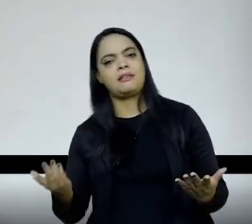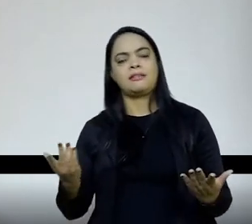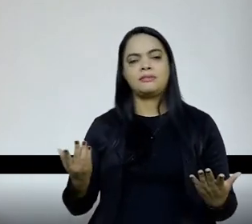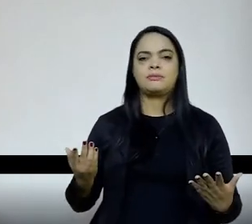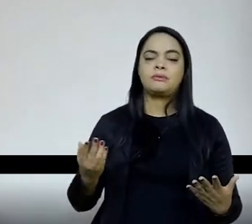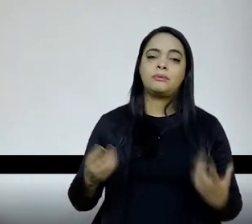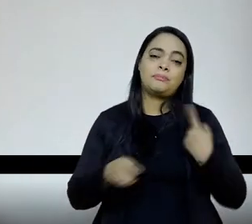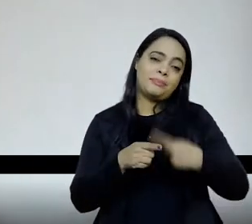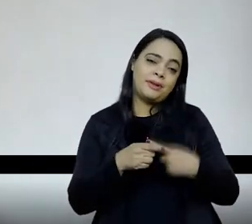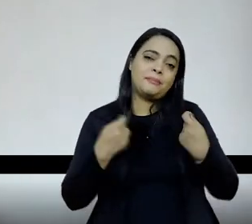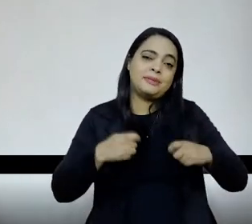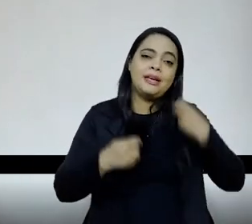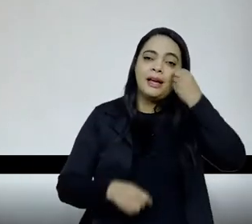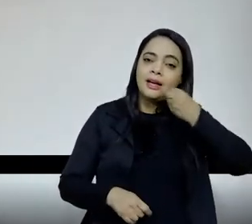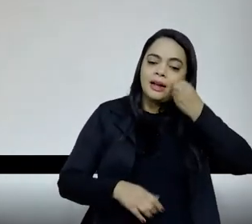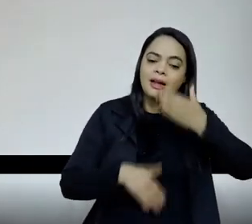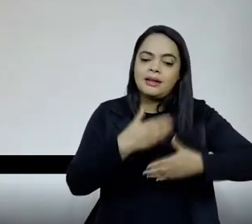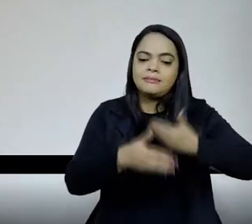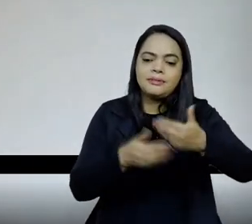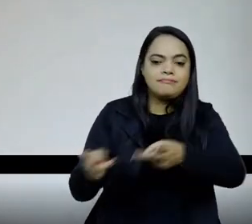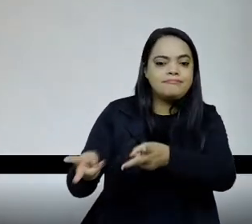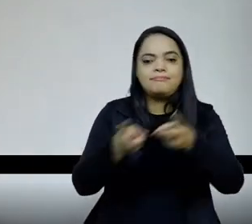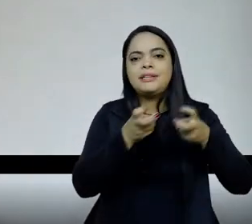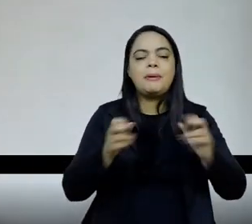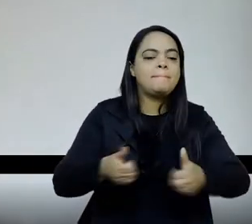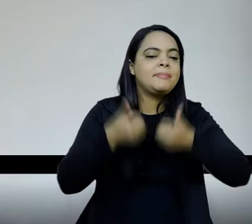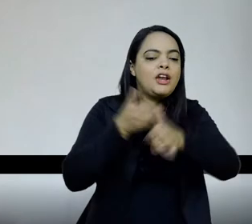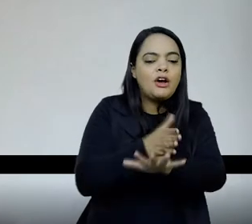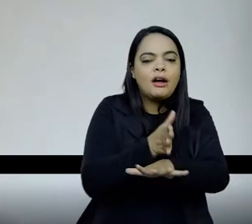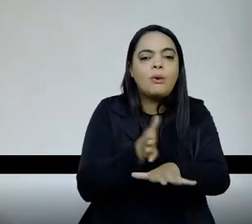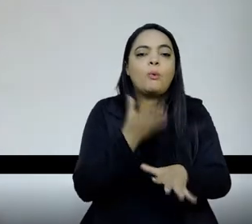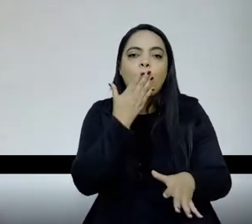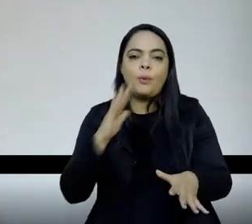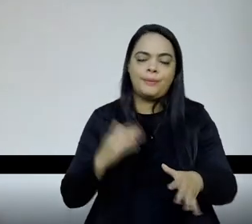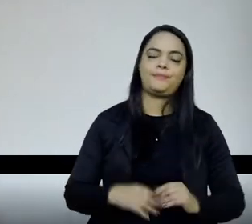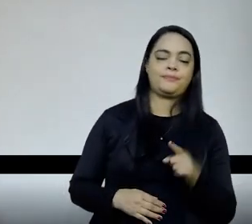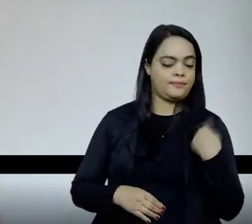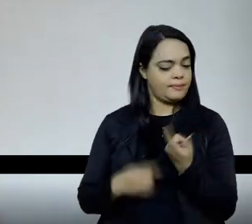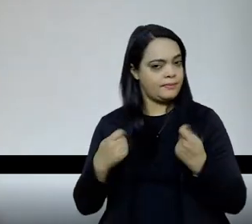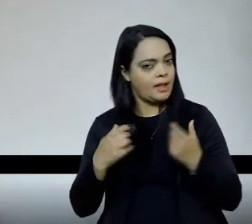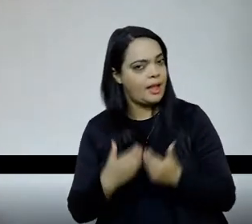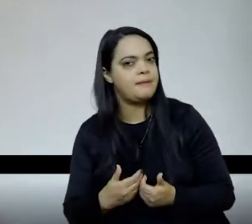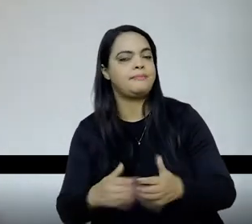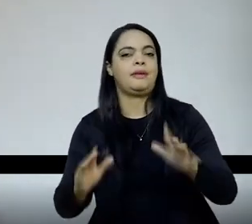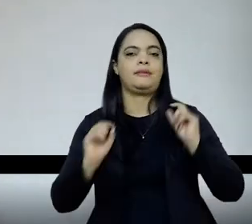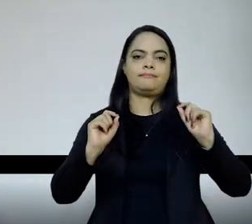experiência, a experiência vai demonstrar que não é o melhor caminho. Então, acho que isso, a gente tem que estar aberto para rever